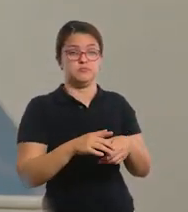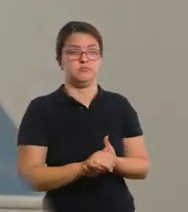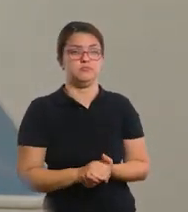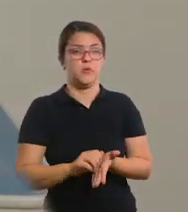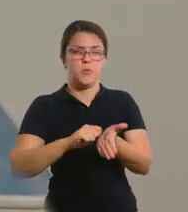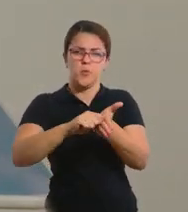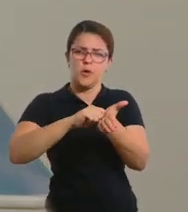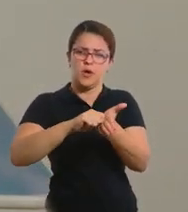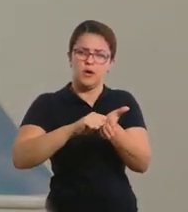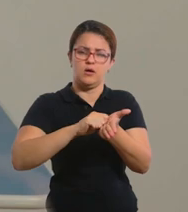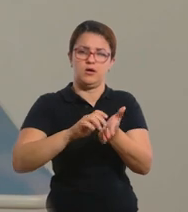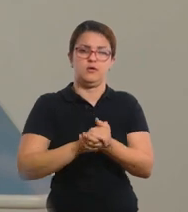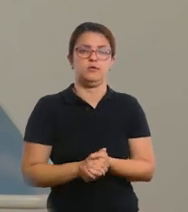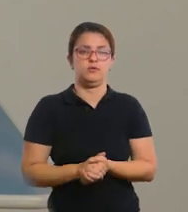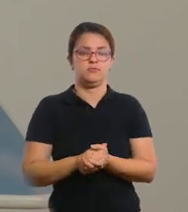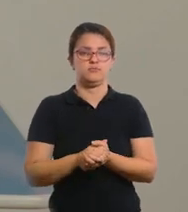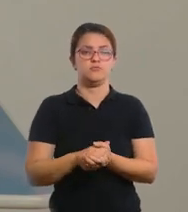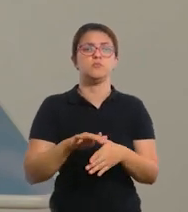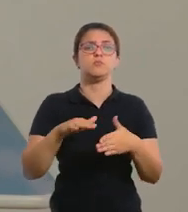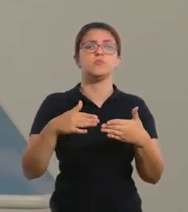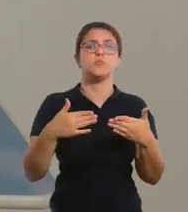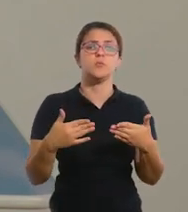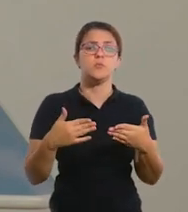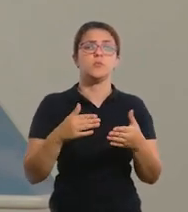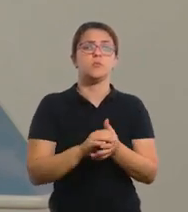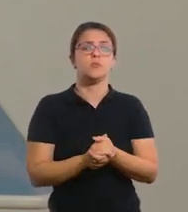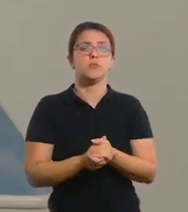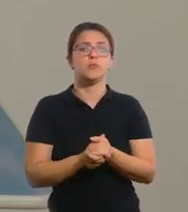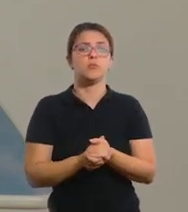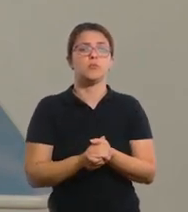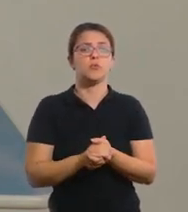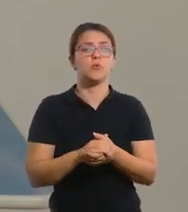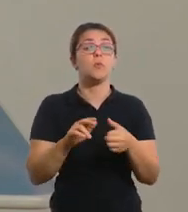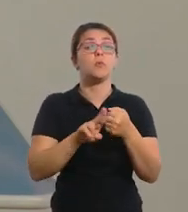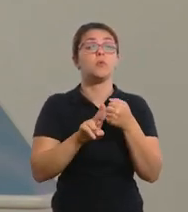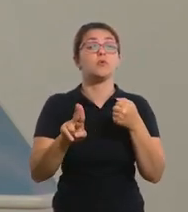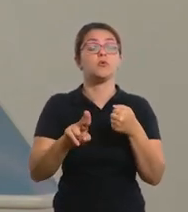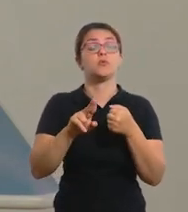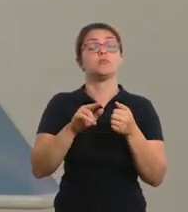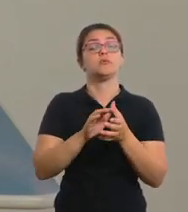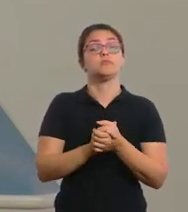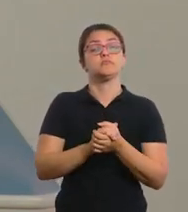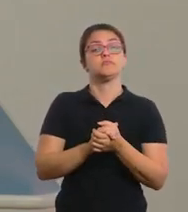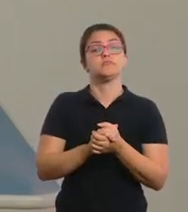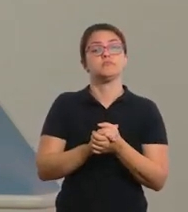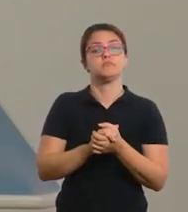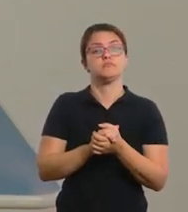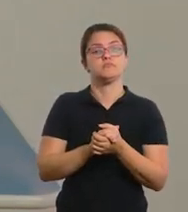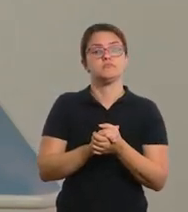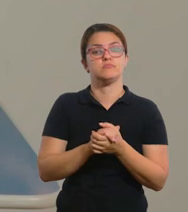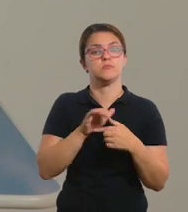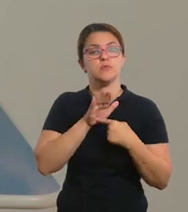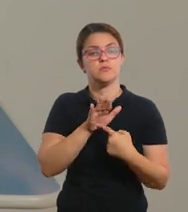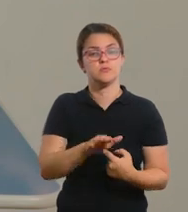e aí você vai pedir para o seu filho usar o pronome demonstrativo. Tem duas perguntas que você pode fazer para ele.